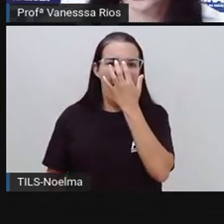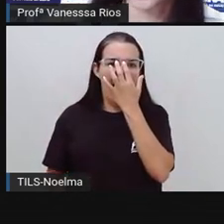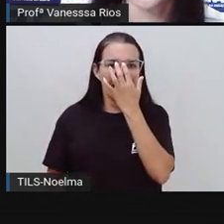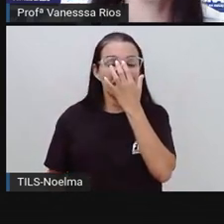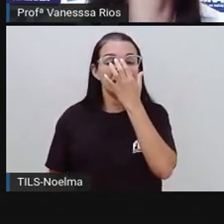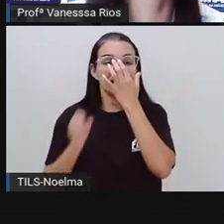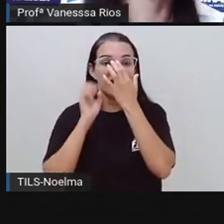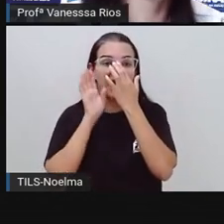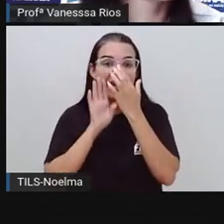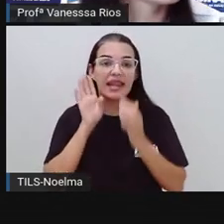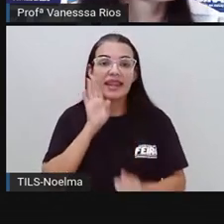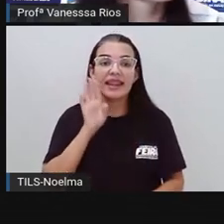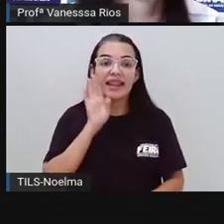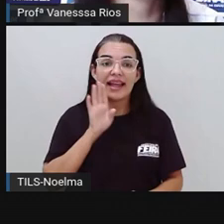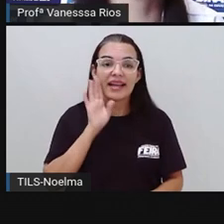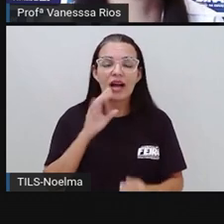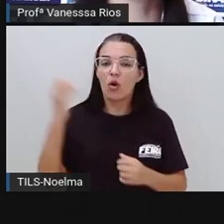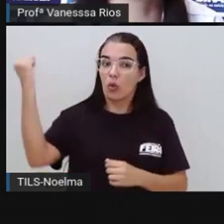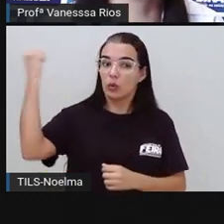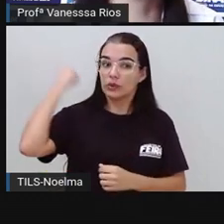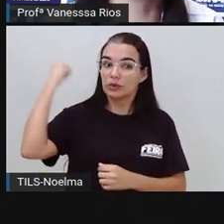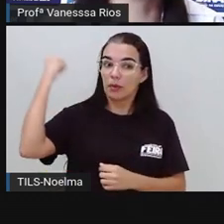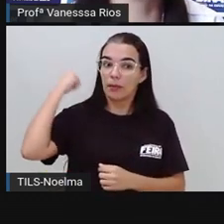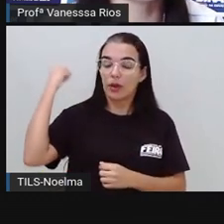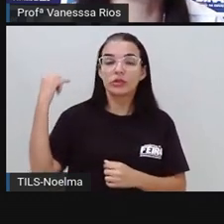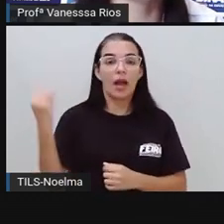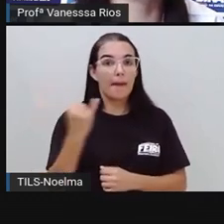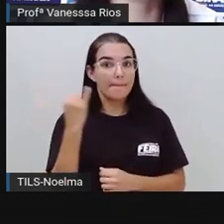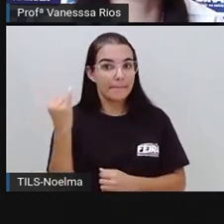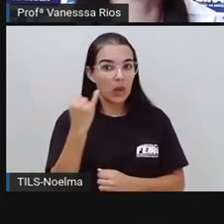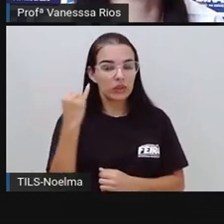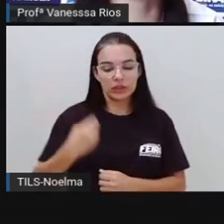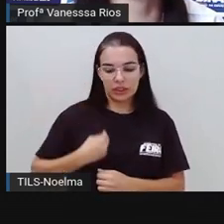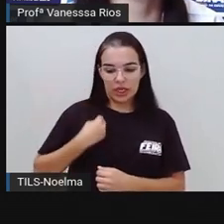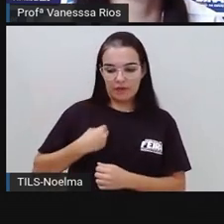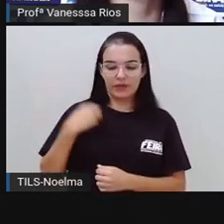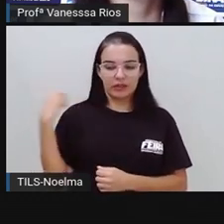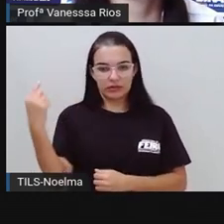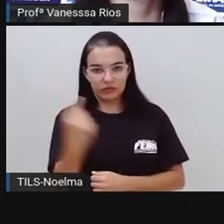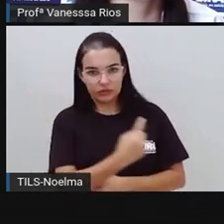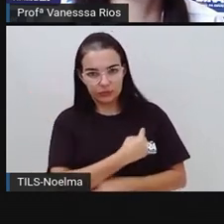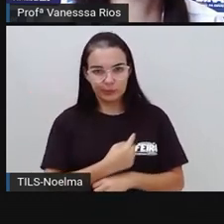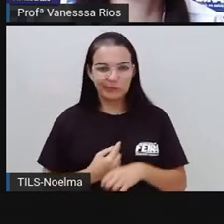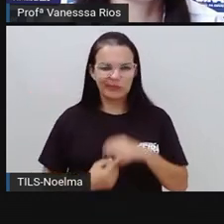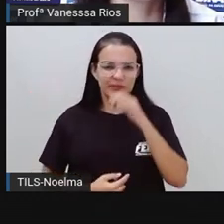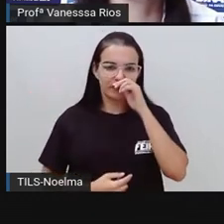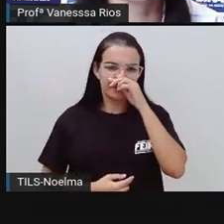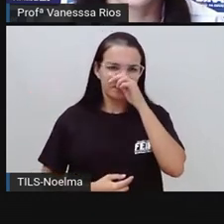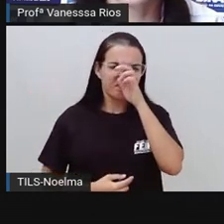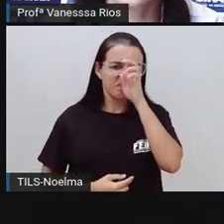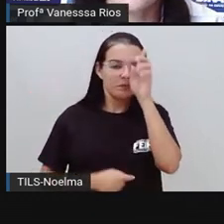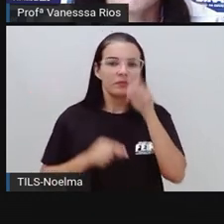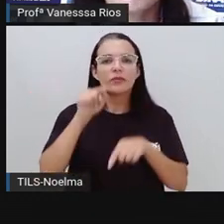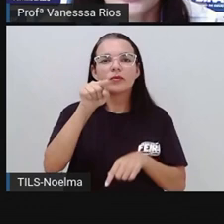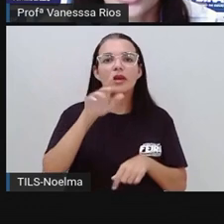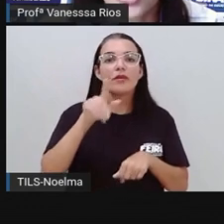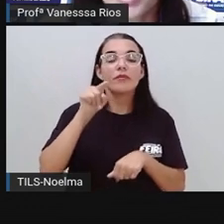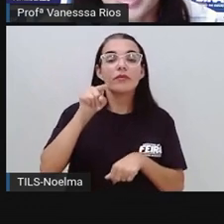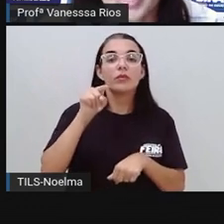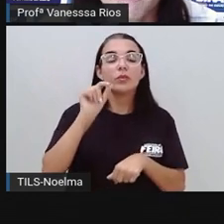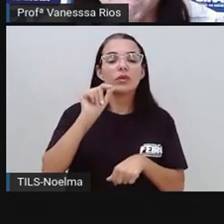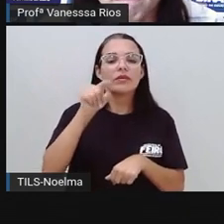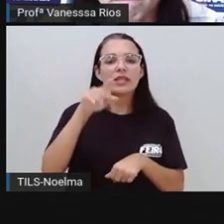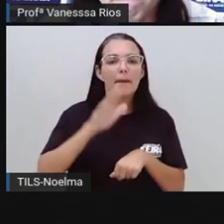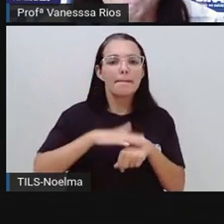Ótimo, né? Os esportes aí são muito importantes para a vida da gente. O que você mais gosta de